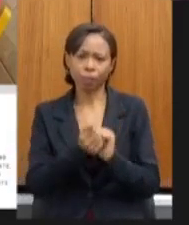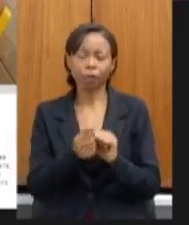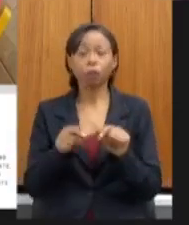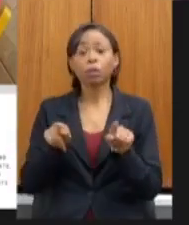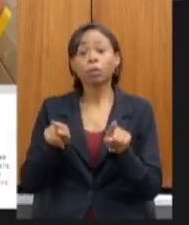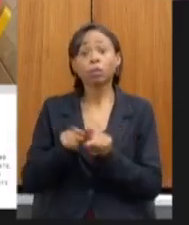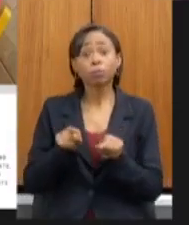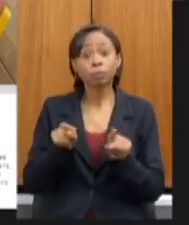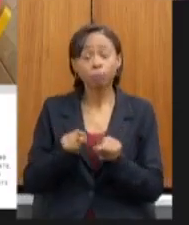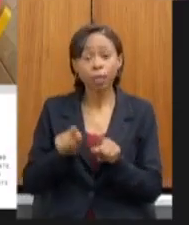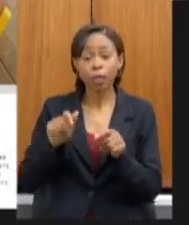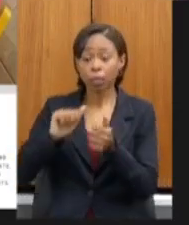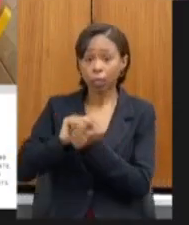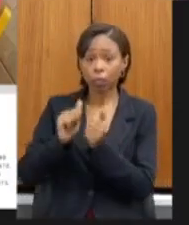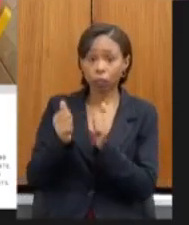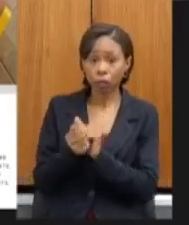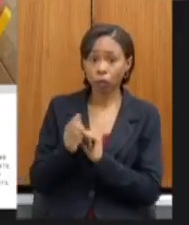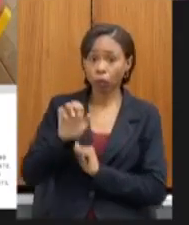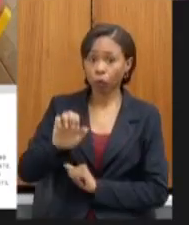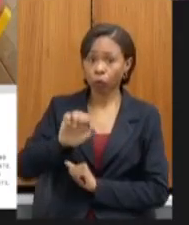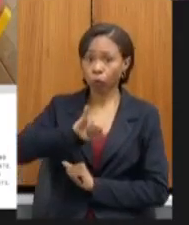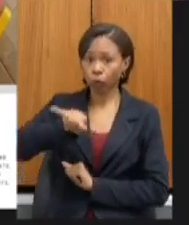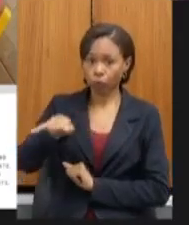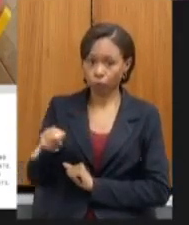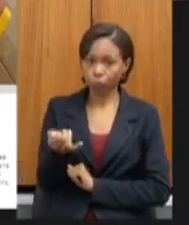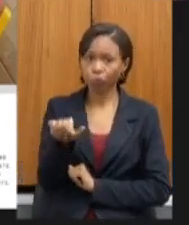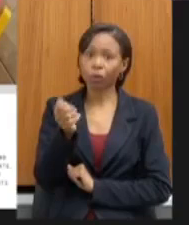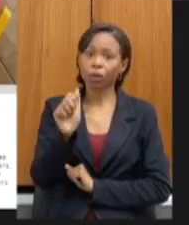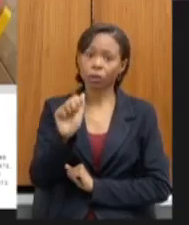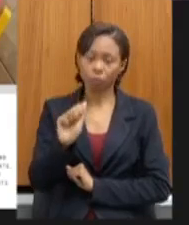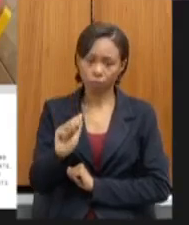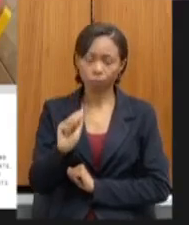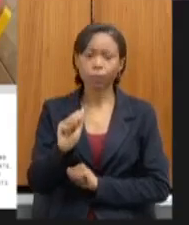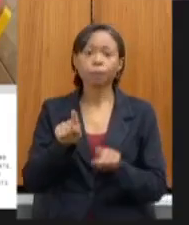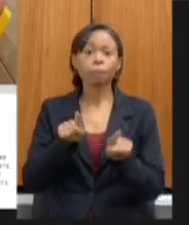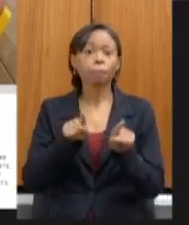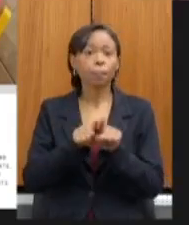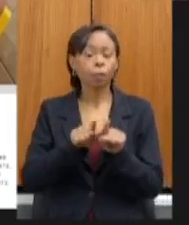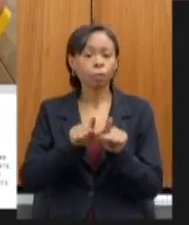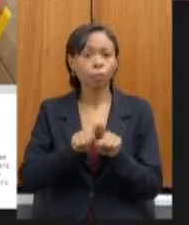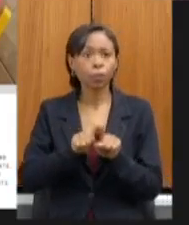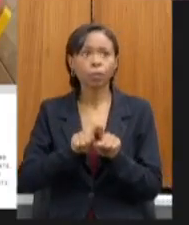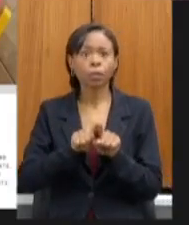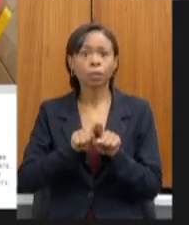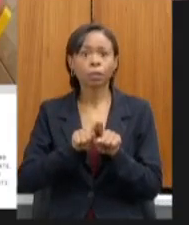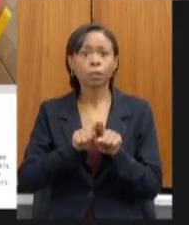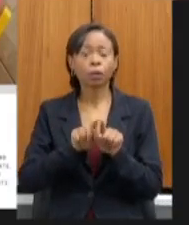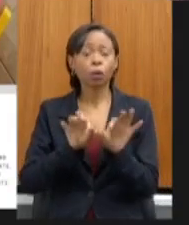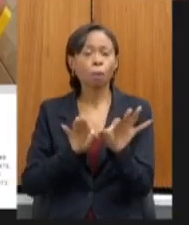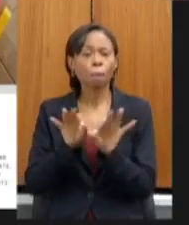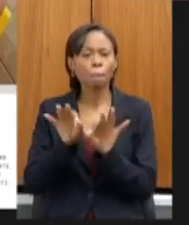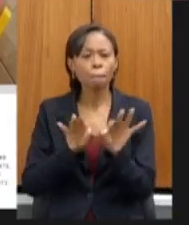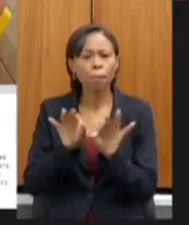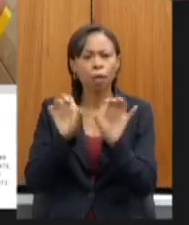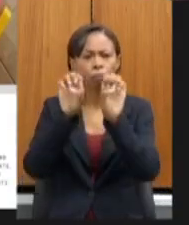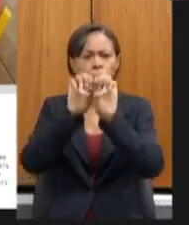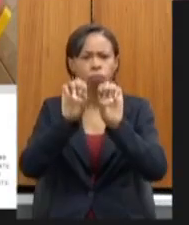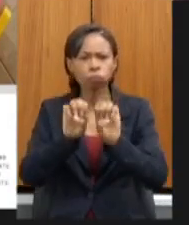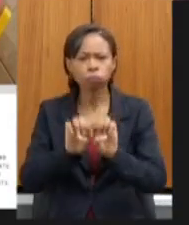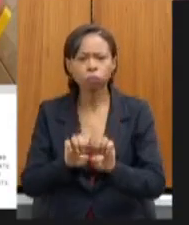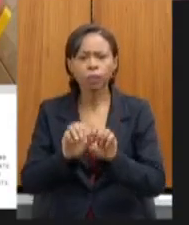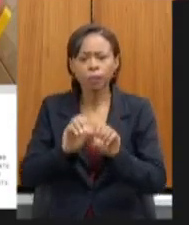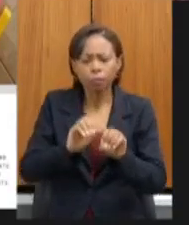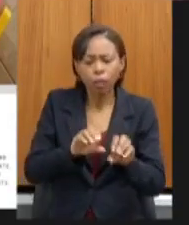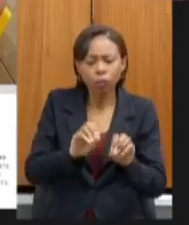adaptação para a educação de jovens e adultos adaptação o plano de estudo doutorado construído para a educação